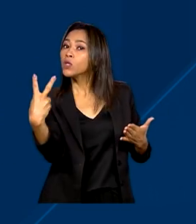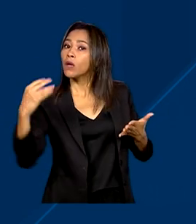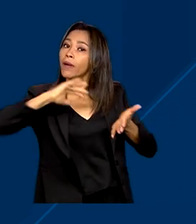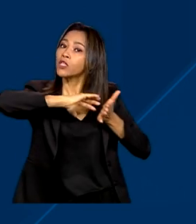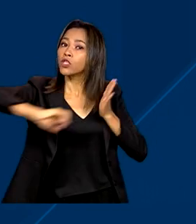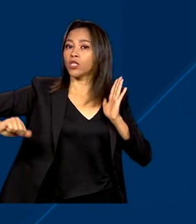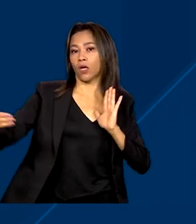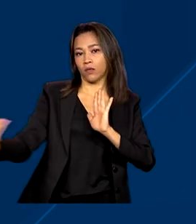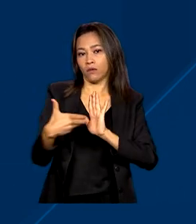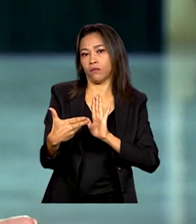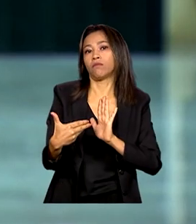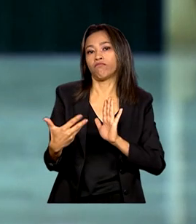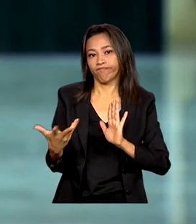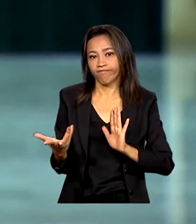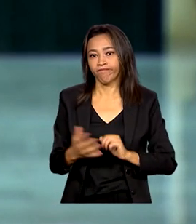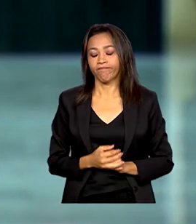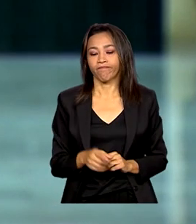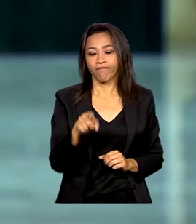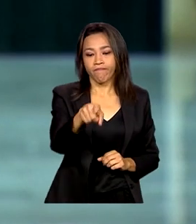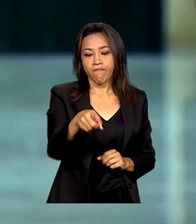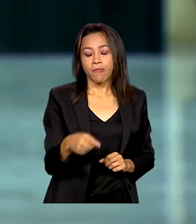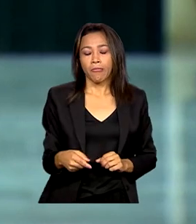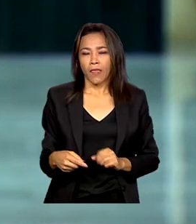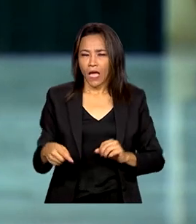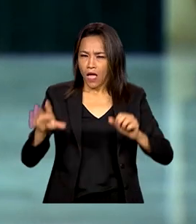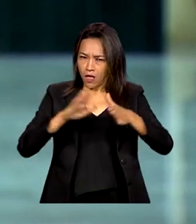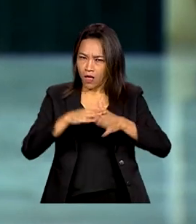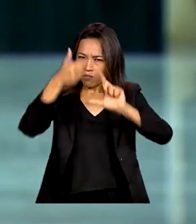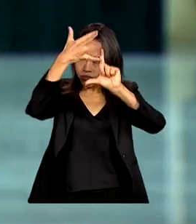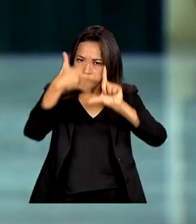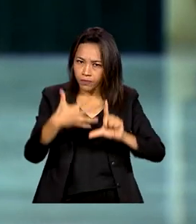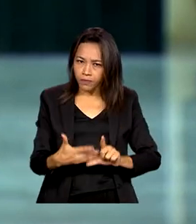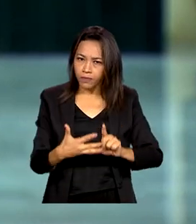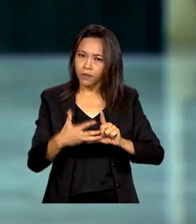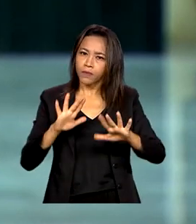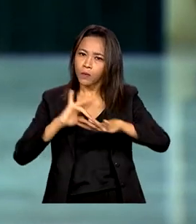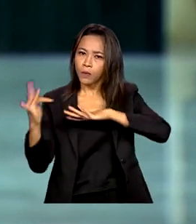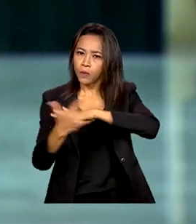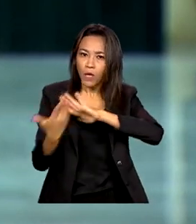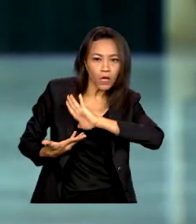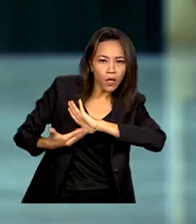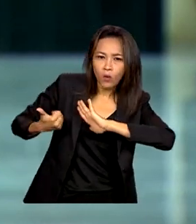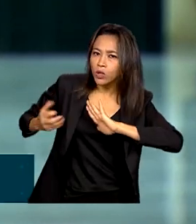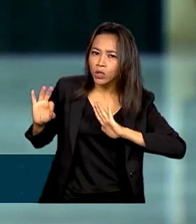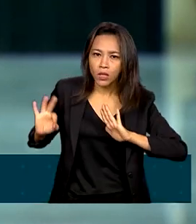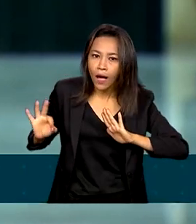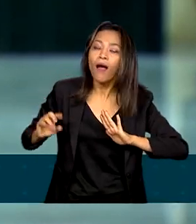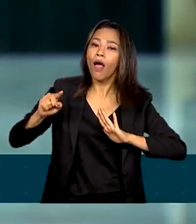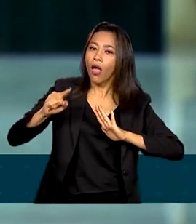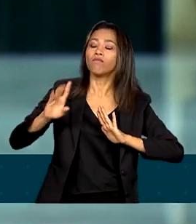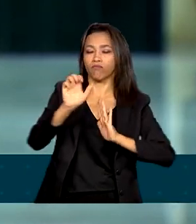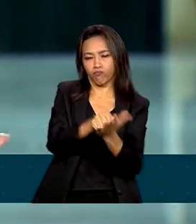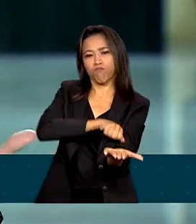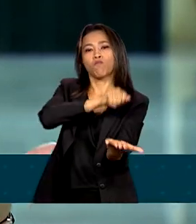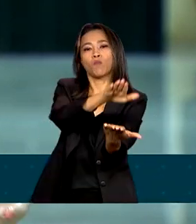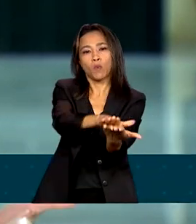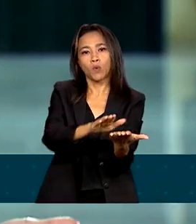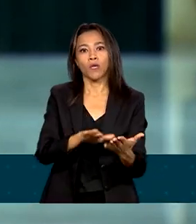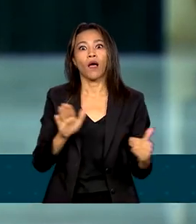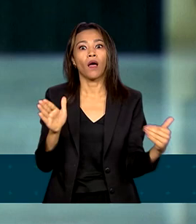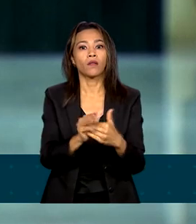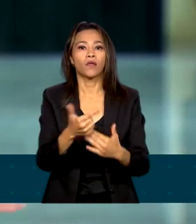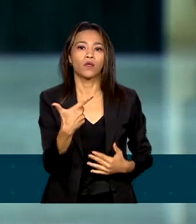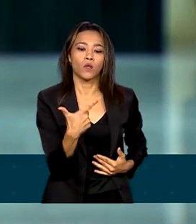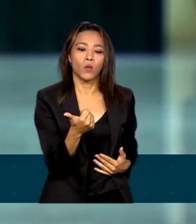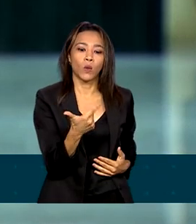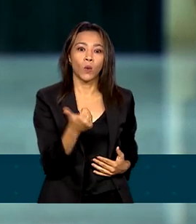considerado ilícito. As redes sociais que não retirarem o conteúdo ilícito estarão sujeitas a multas de até 12 milhões